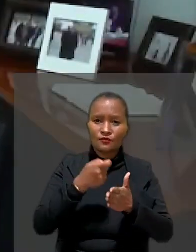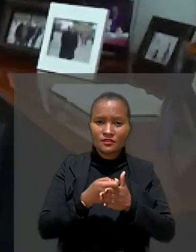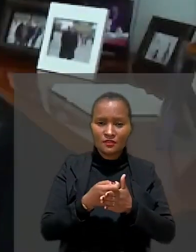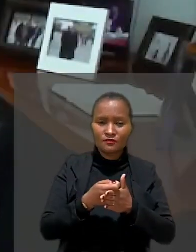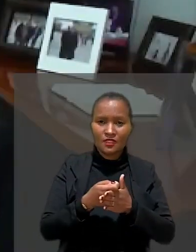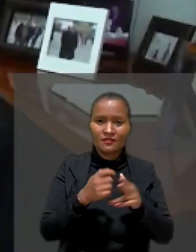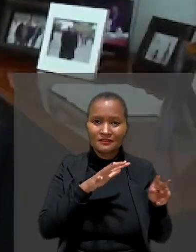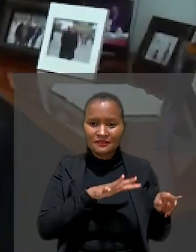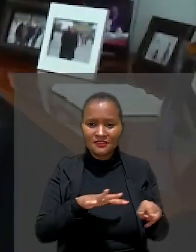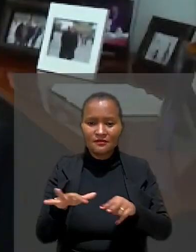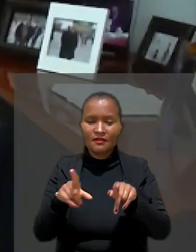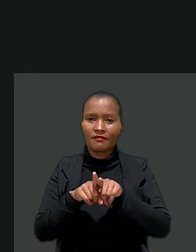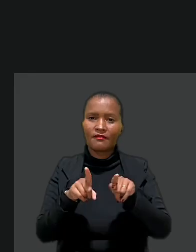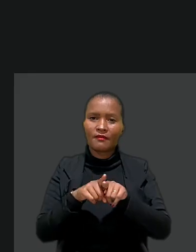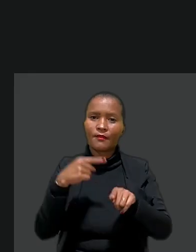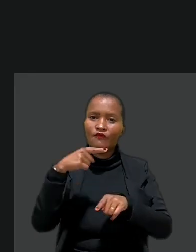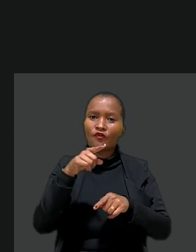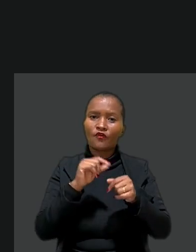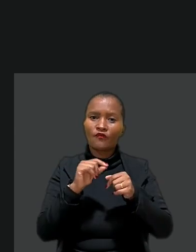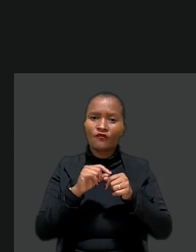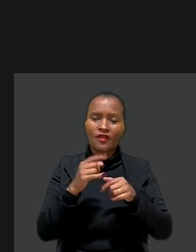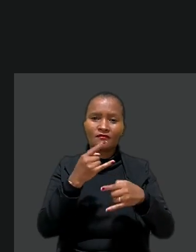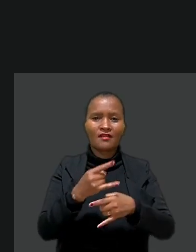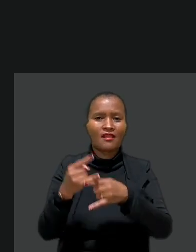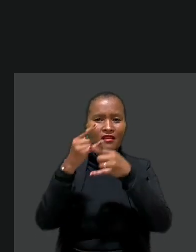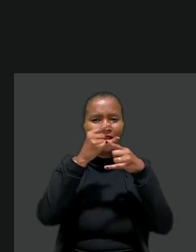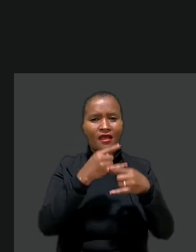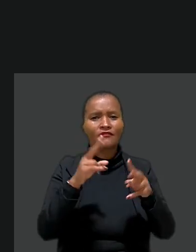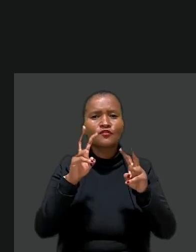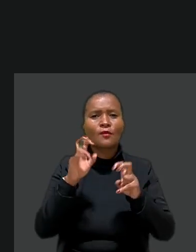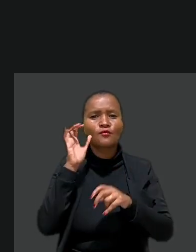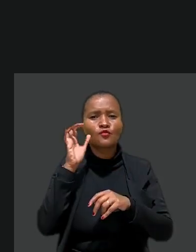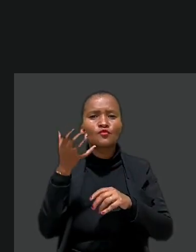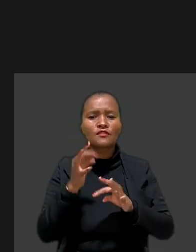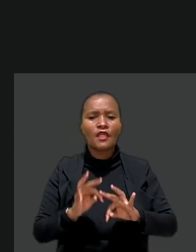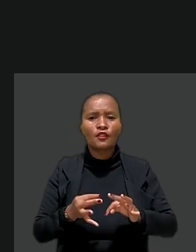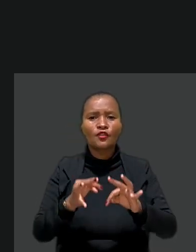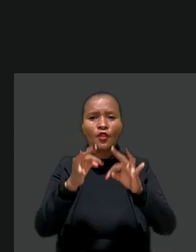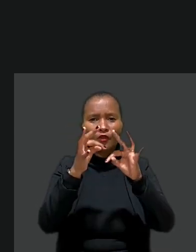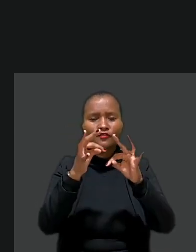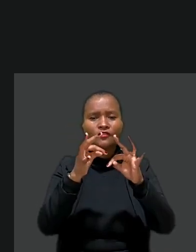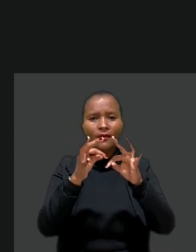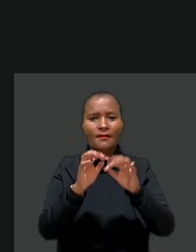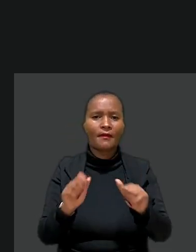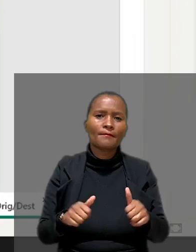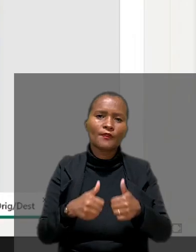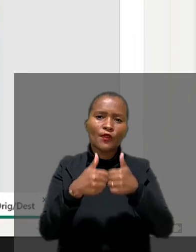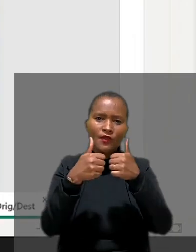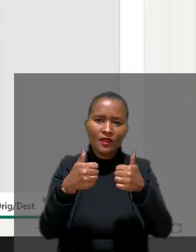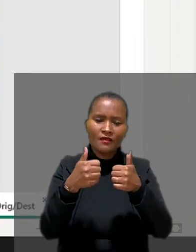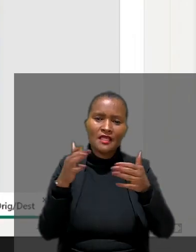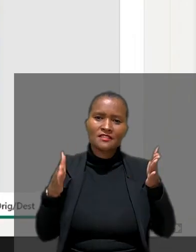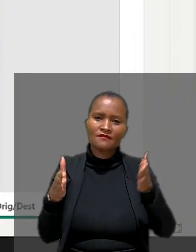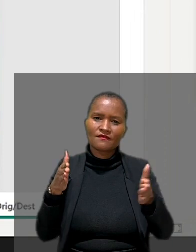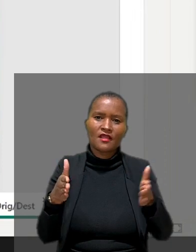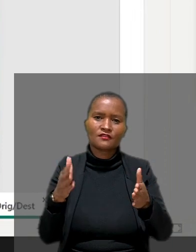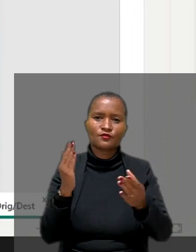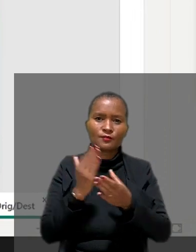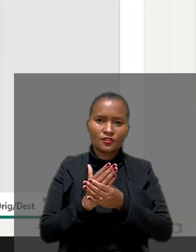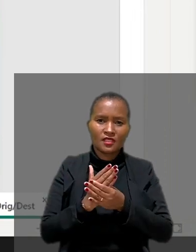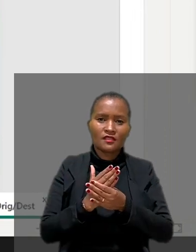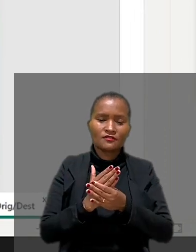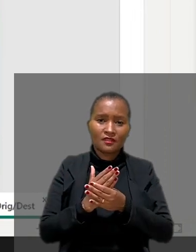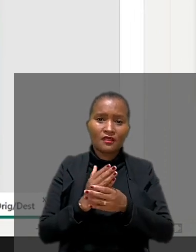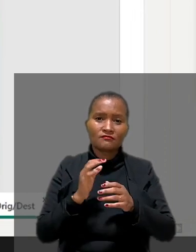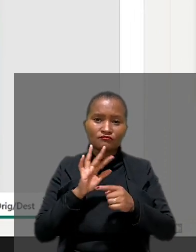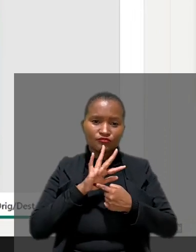também foram realizadas lives sobre soluções tecnológicas para aprimorar essa fase do processo. As transmissões estão